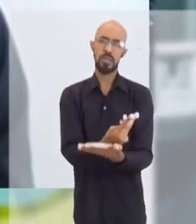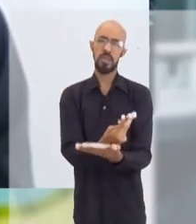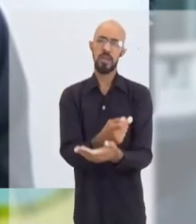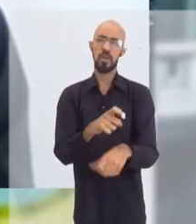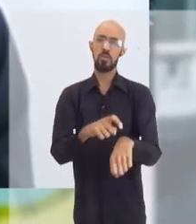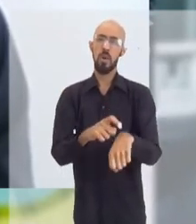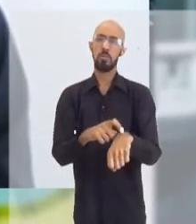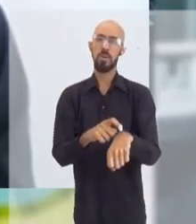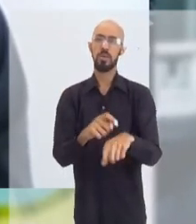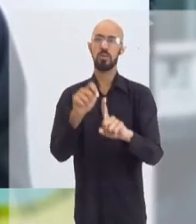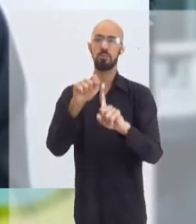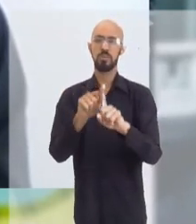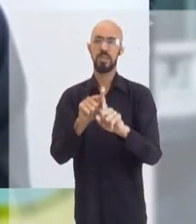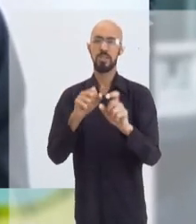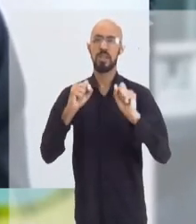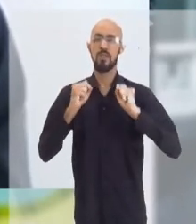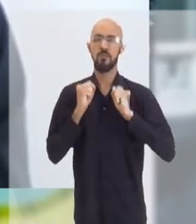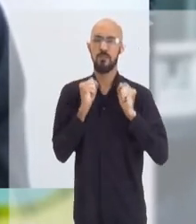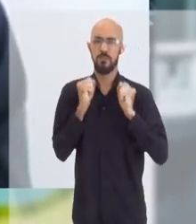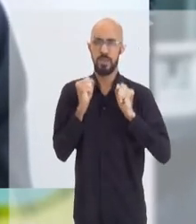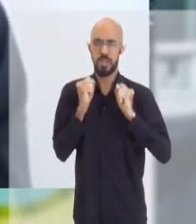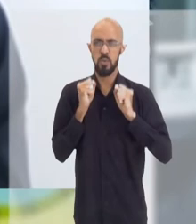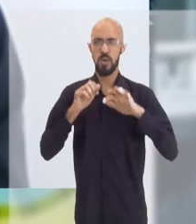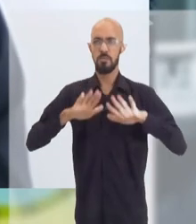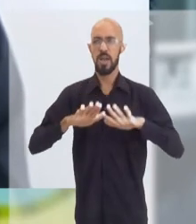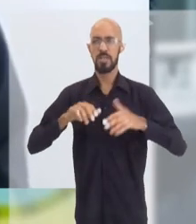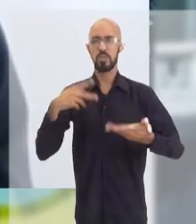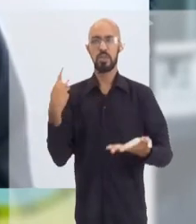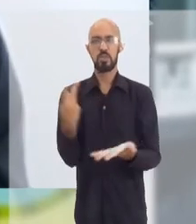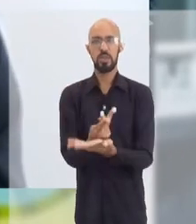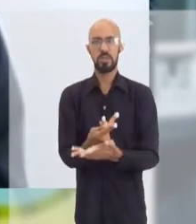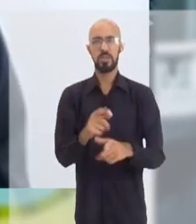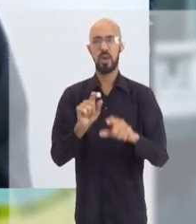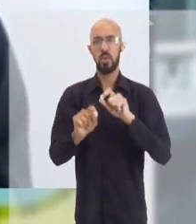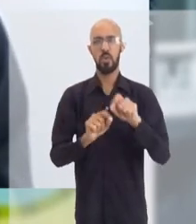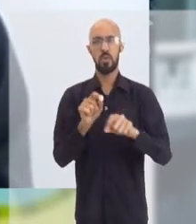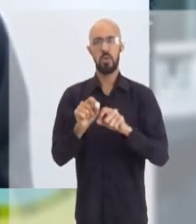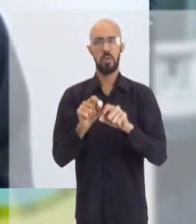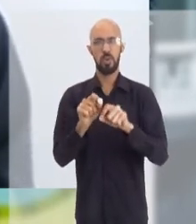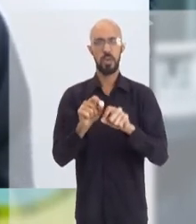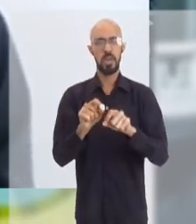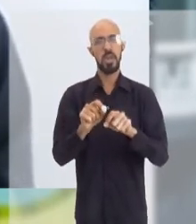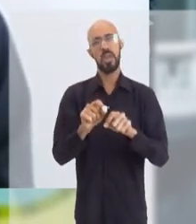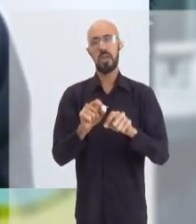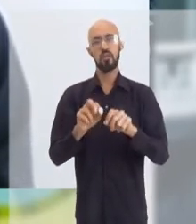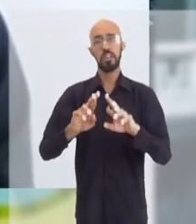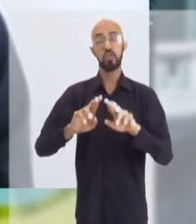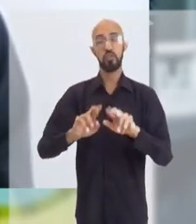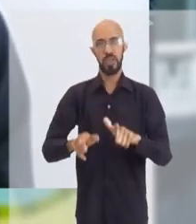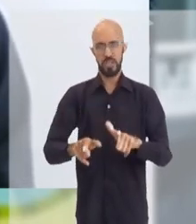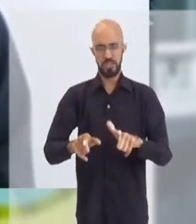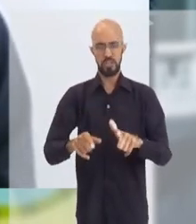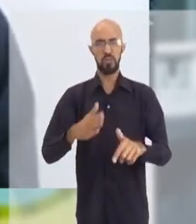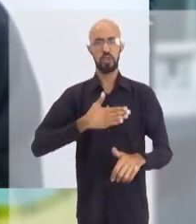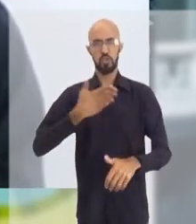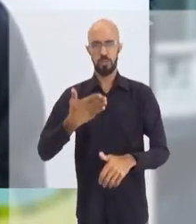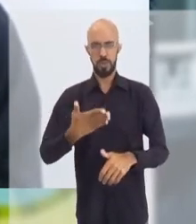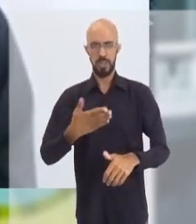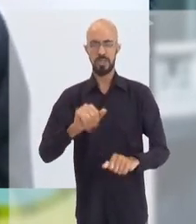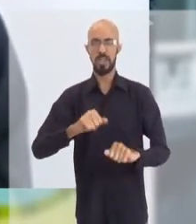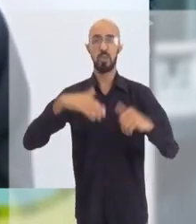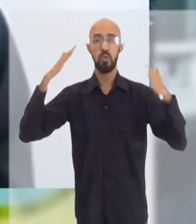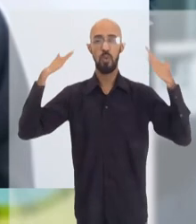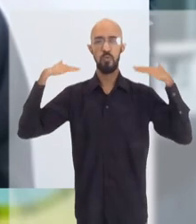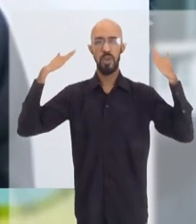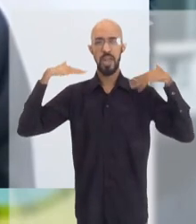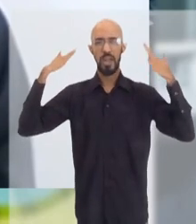circulação extemporânea por conta do predomínio que a Covid vinha tendo. Isso fez com que pegasse